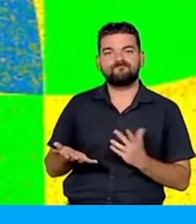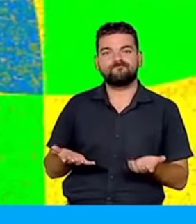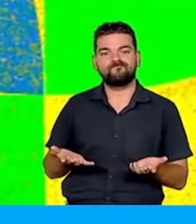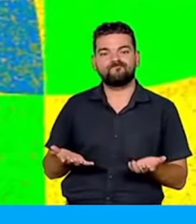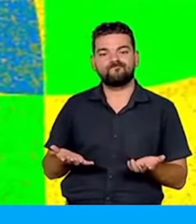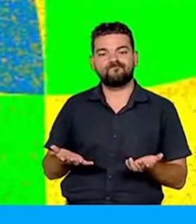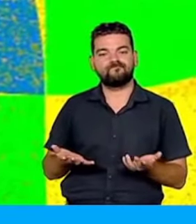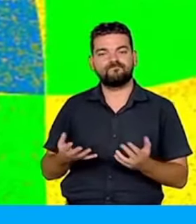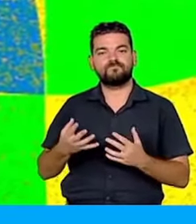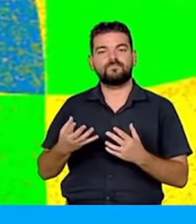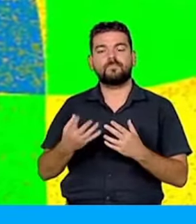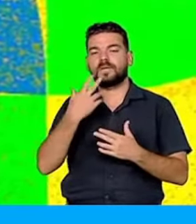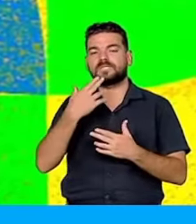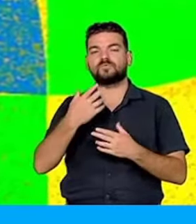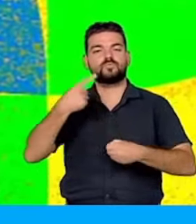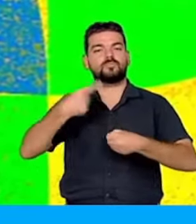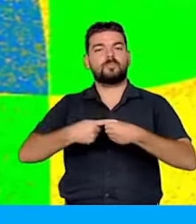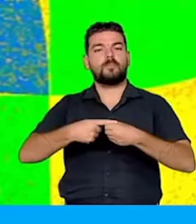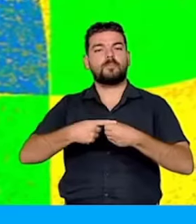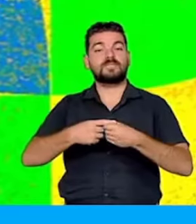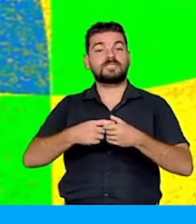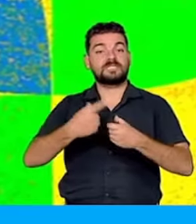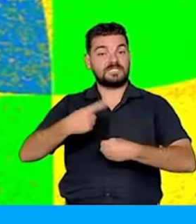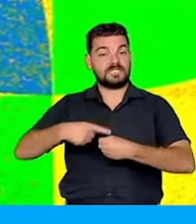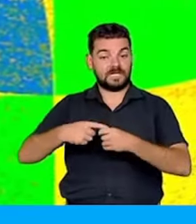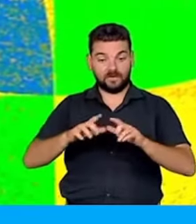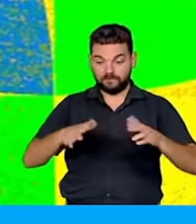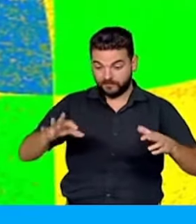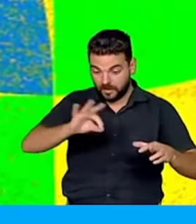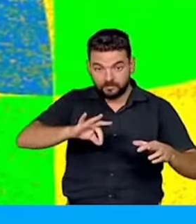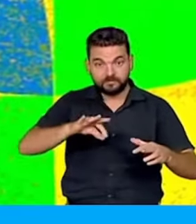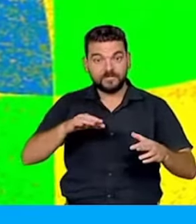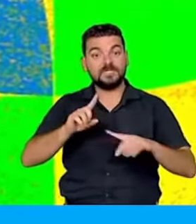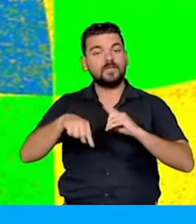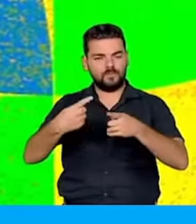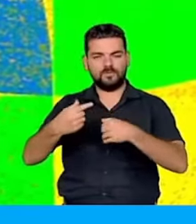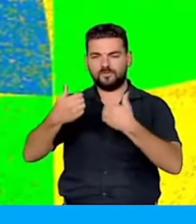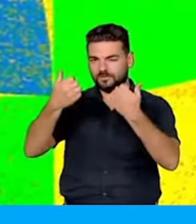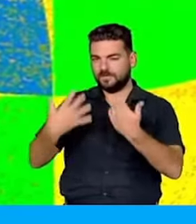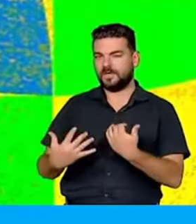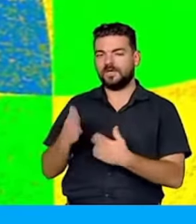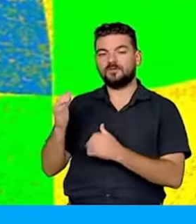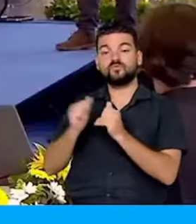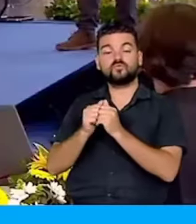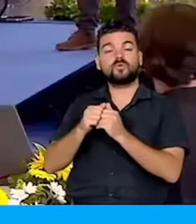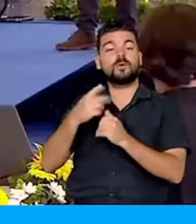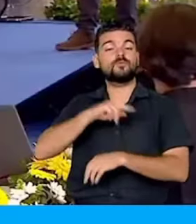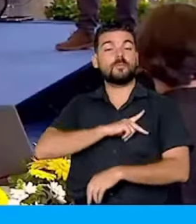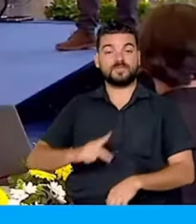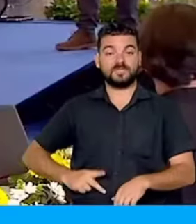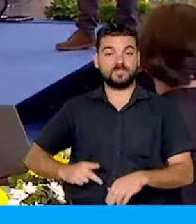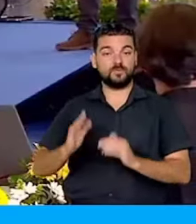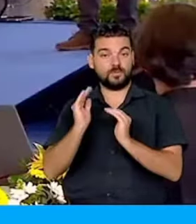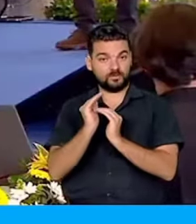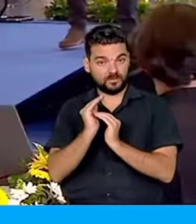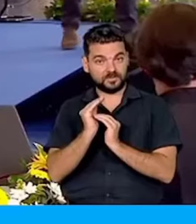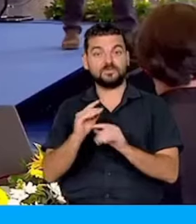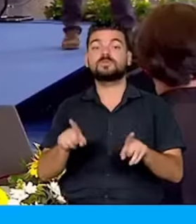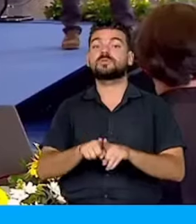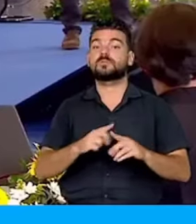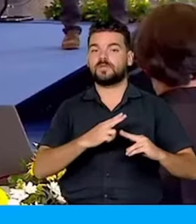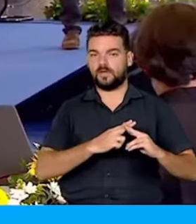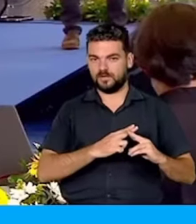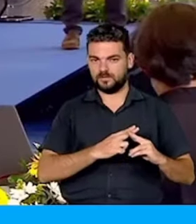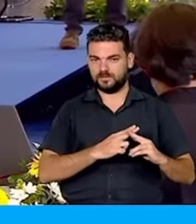centro da metrópole e daqui a pouco eu vou falar um pouquinho com a presidente do Banco do Brasil e com o presidente da